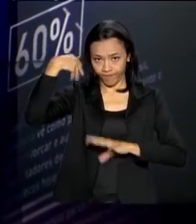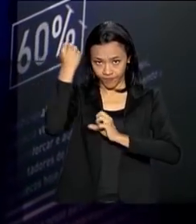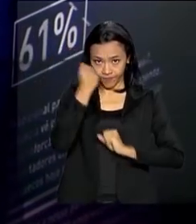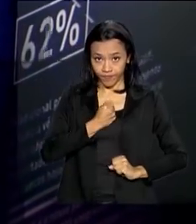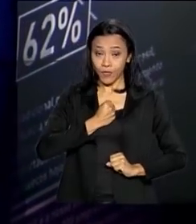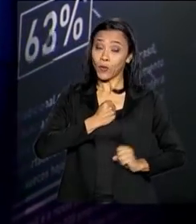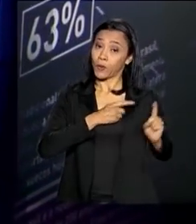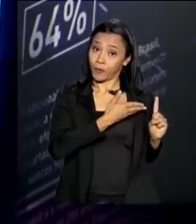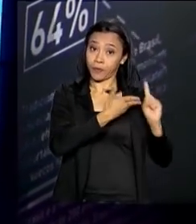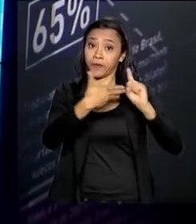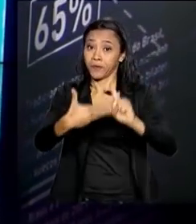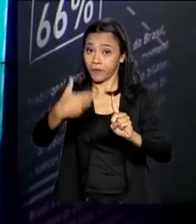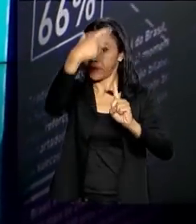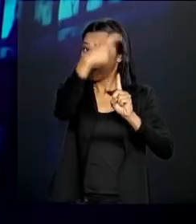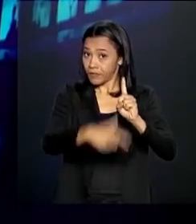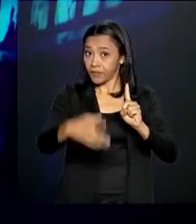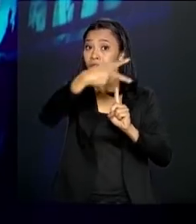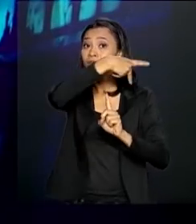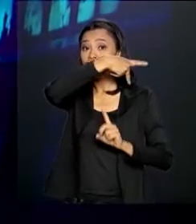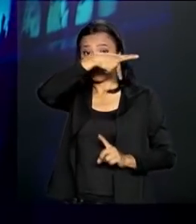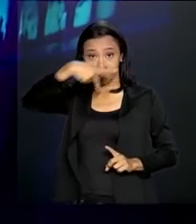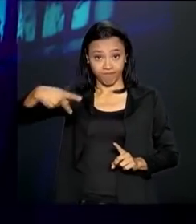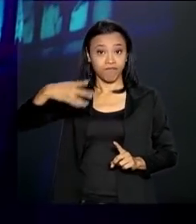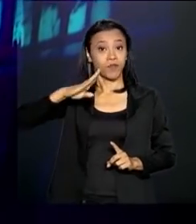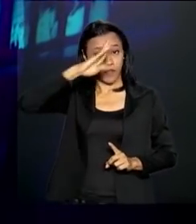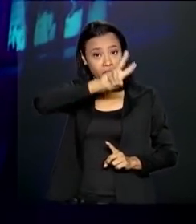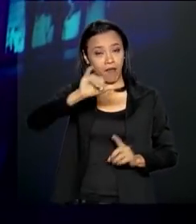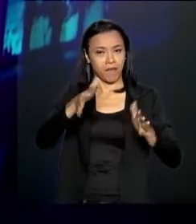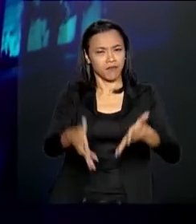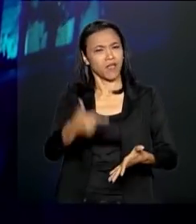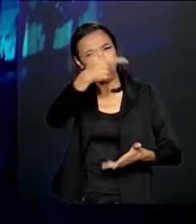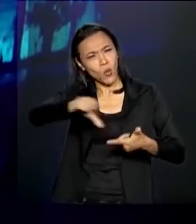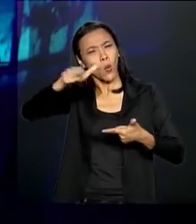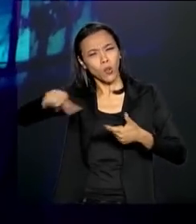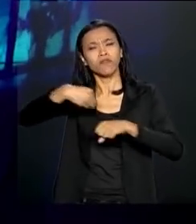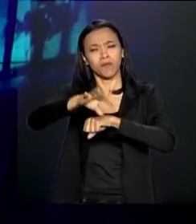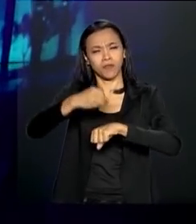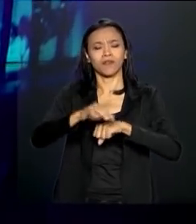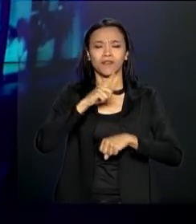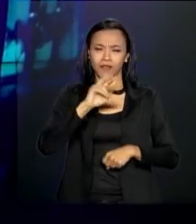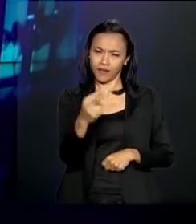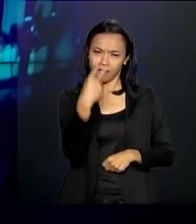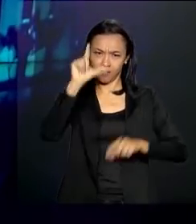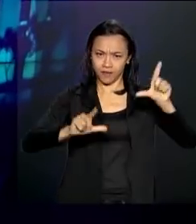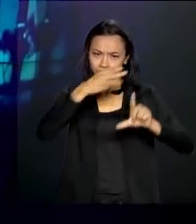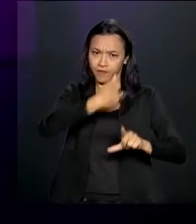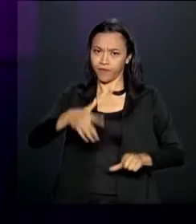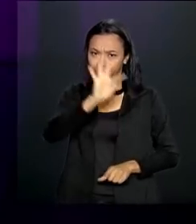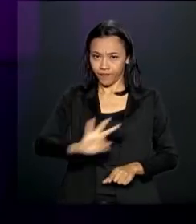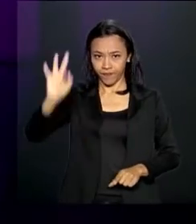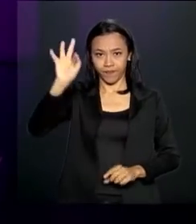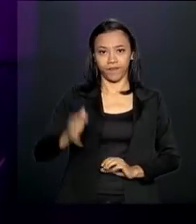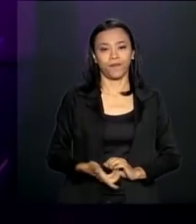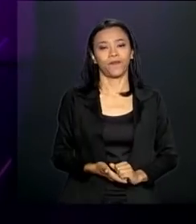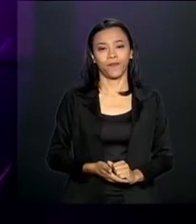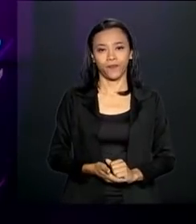vai participar da cerimônia. E você, outras informações, você acompanha aqui com a gente na NBR e a TV do Governo Federal.